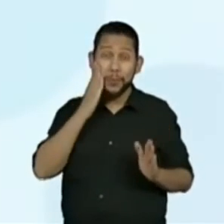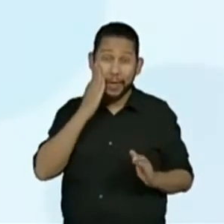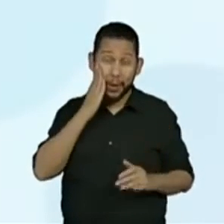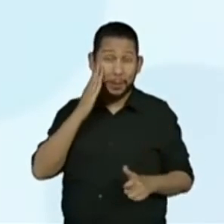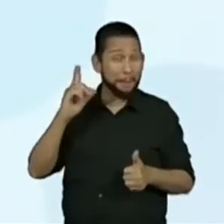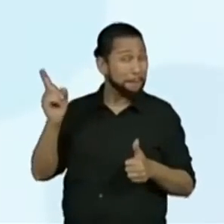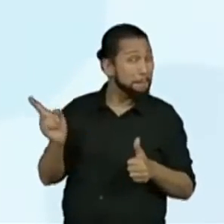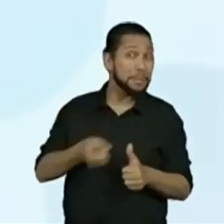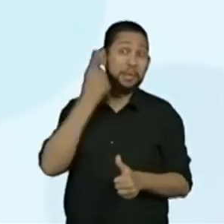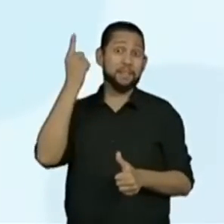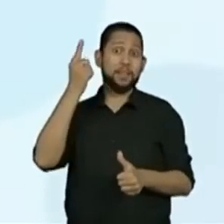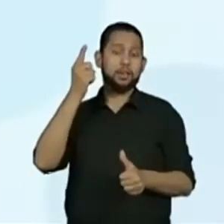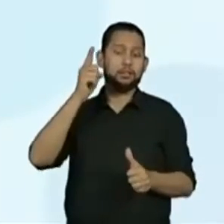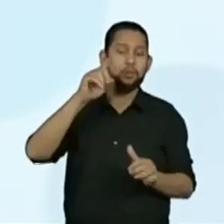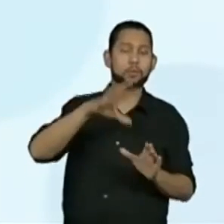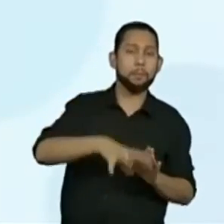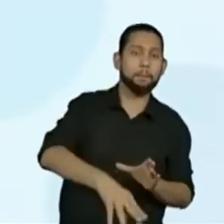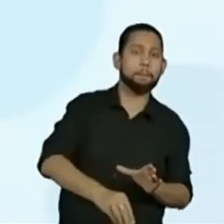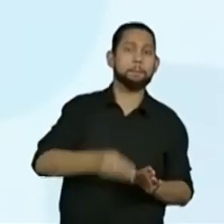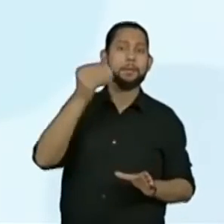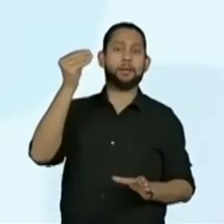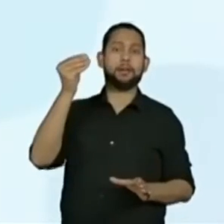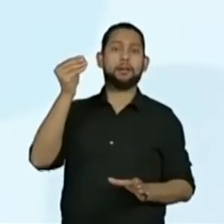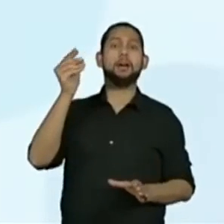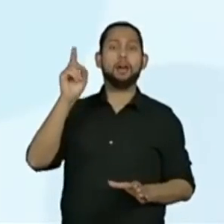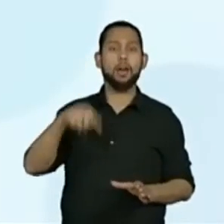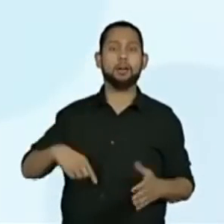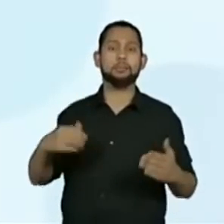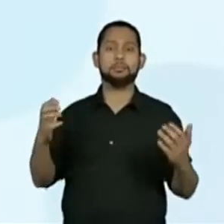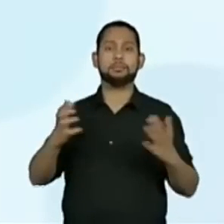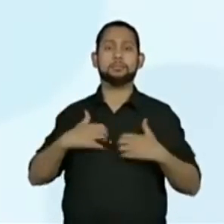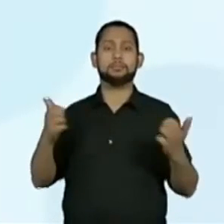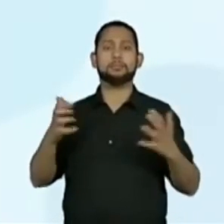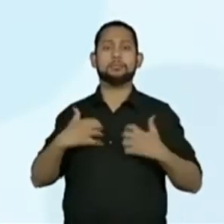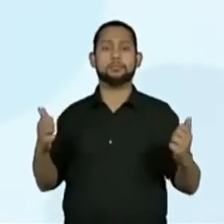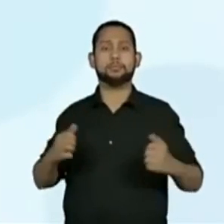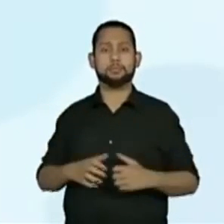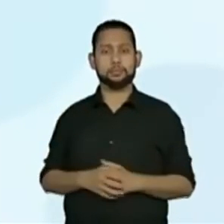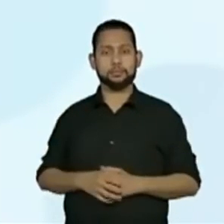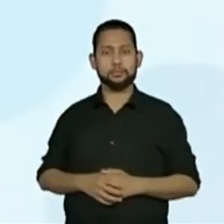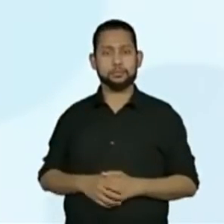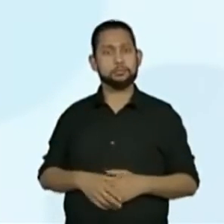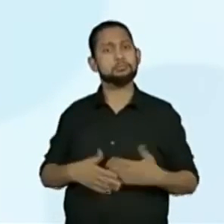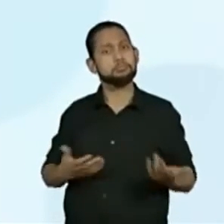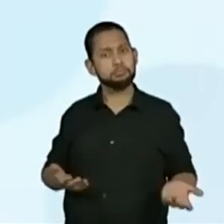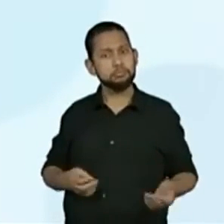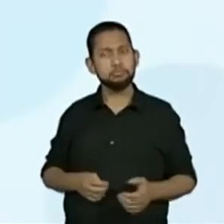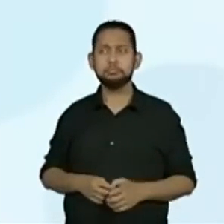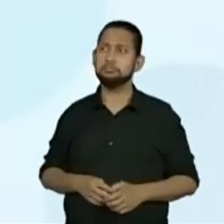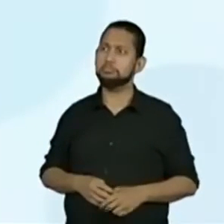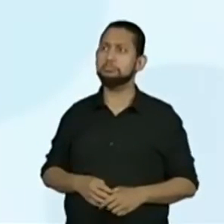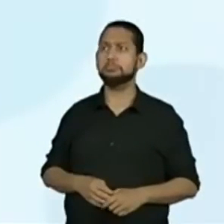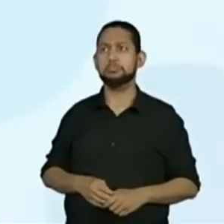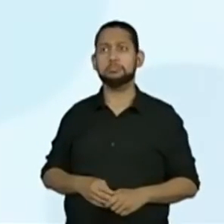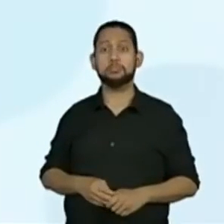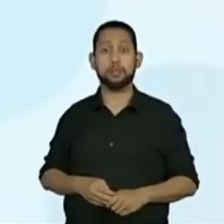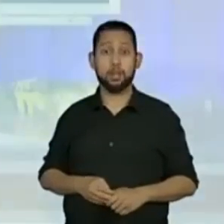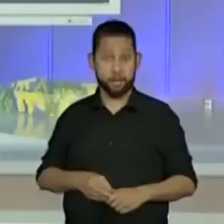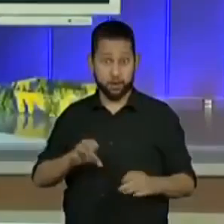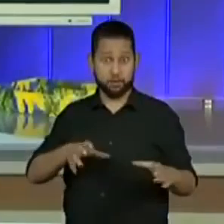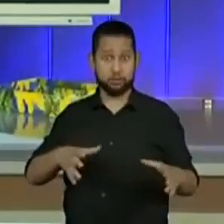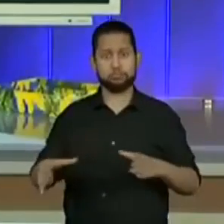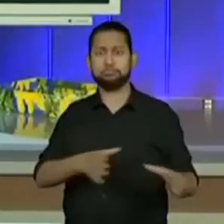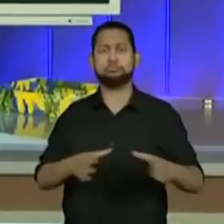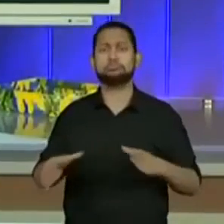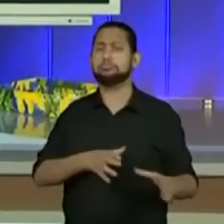tirar o macaco na primeira tentativa? E aí, quais são as chances de eu, ó, sacudir,